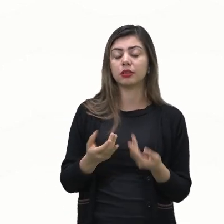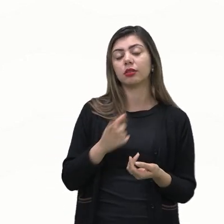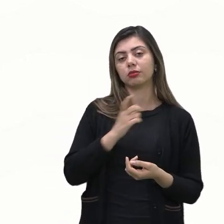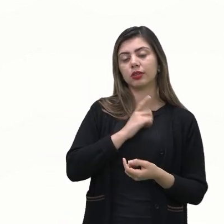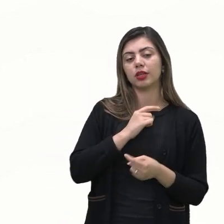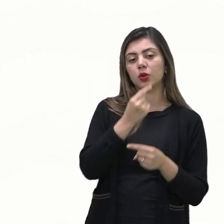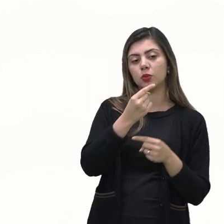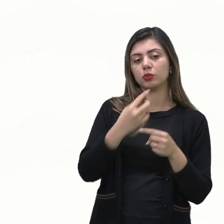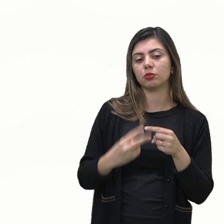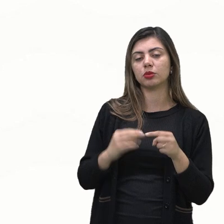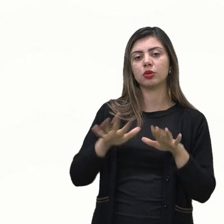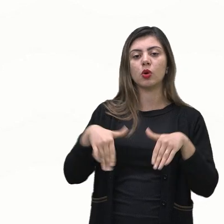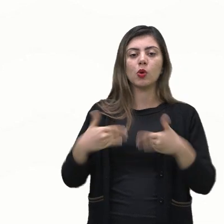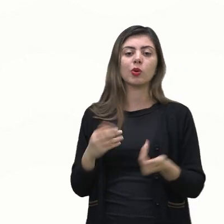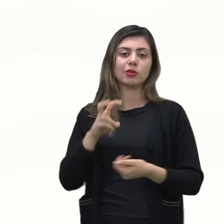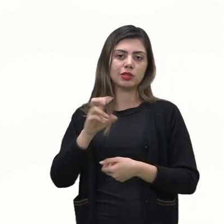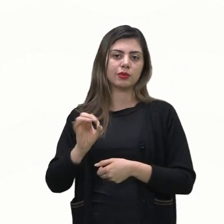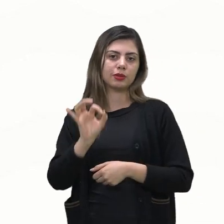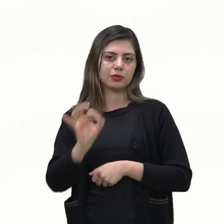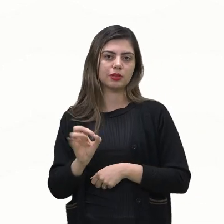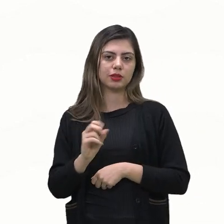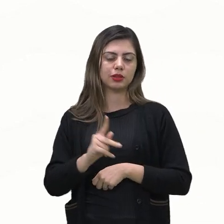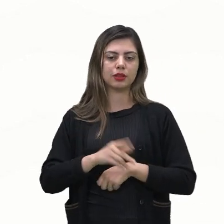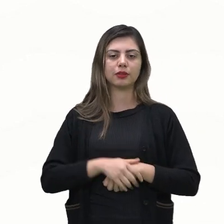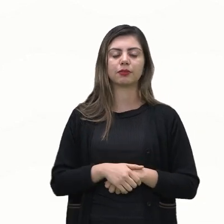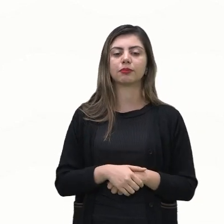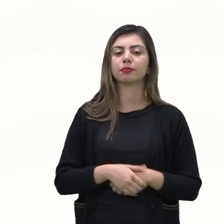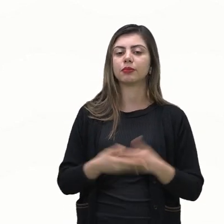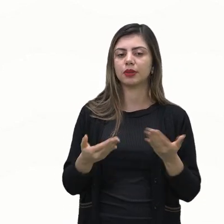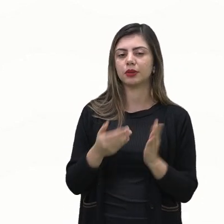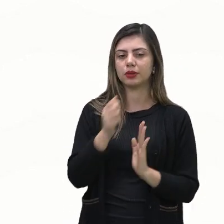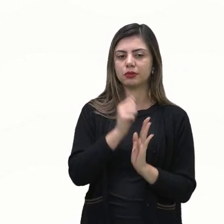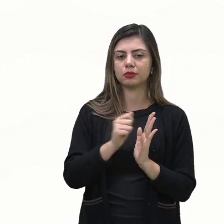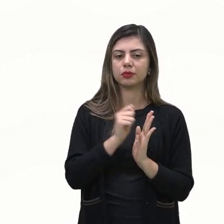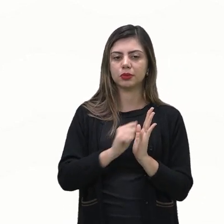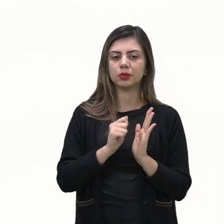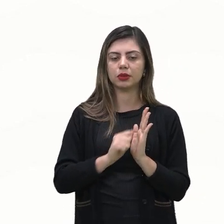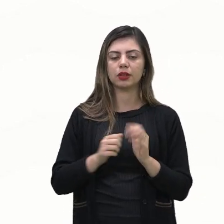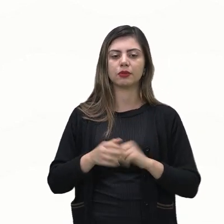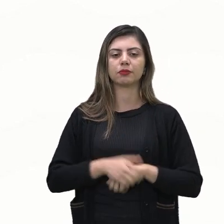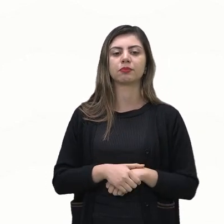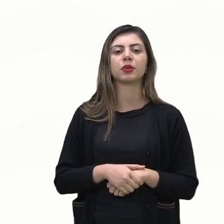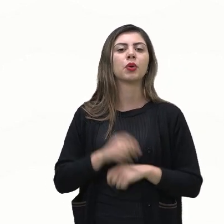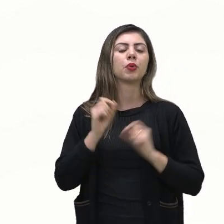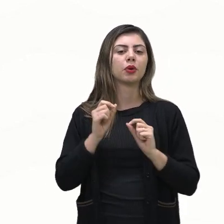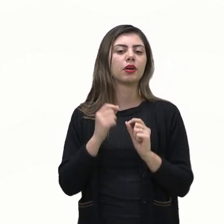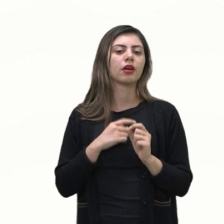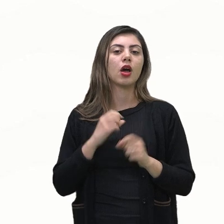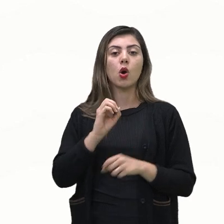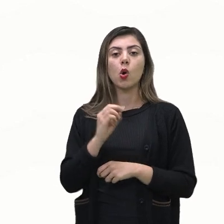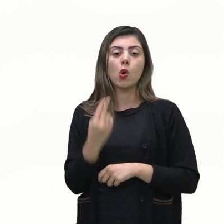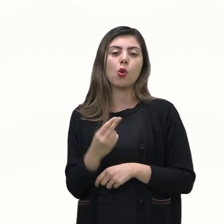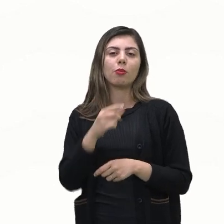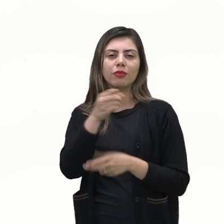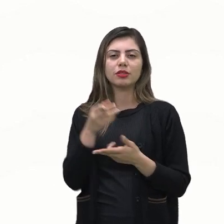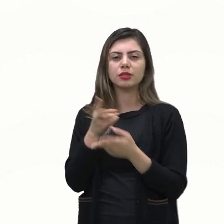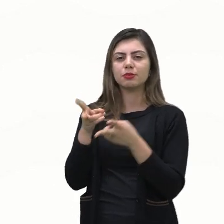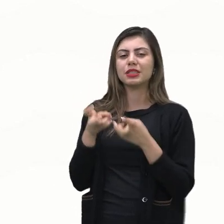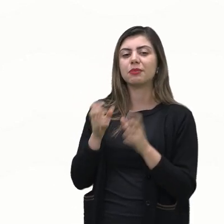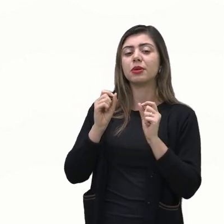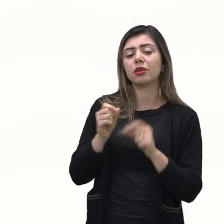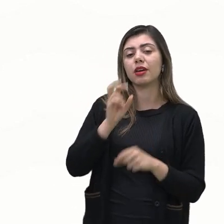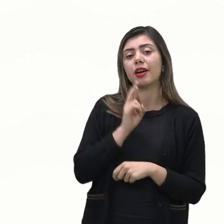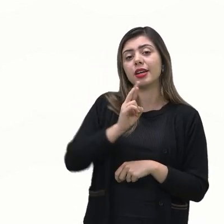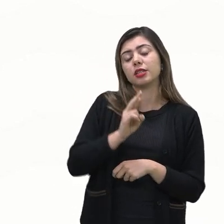ou 50% tá bom vou até escrever aqui o ou justamente para que você perceba que essa